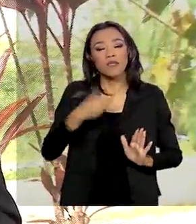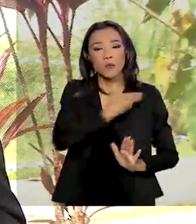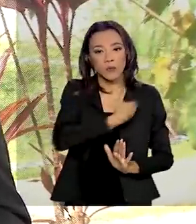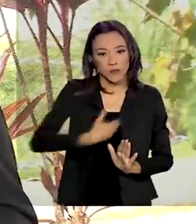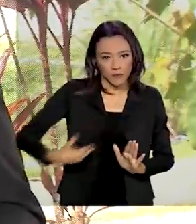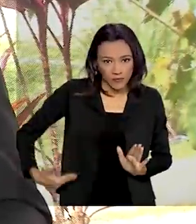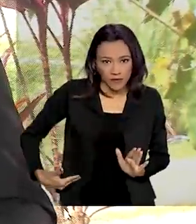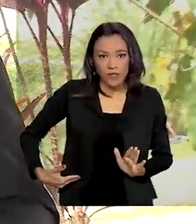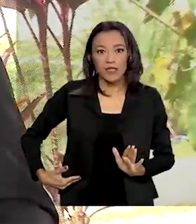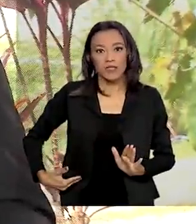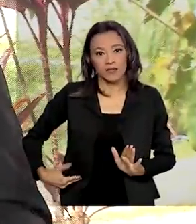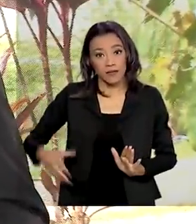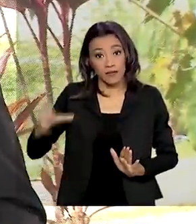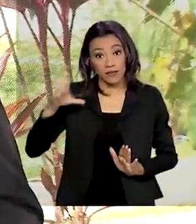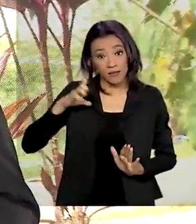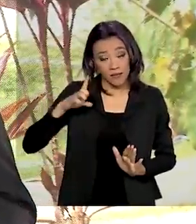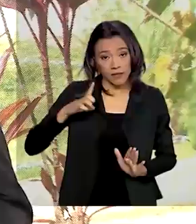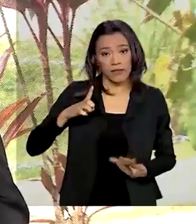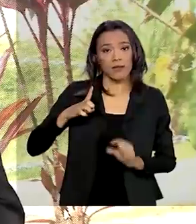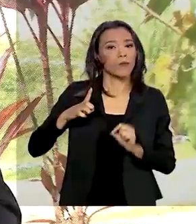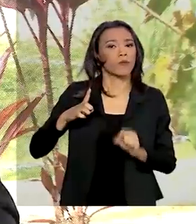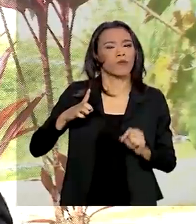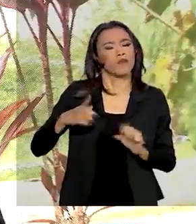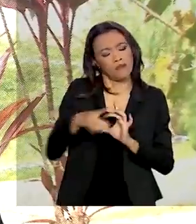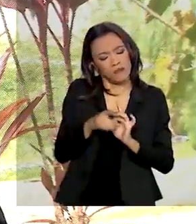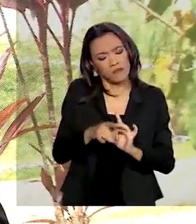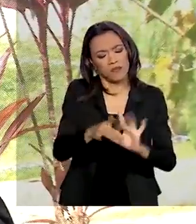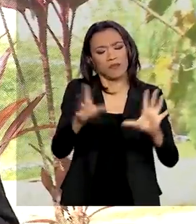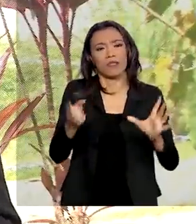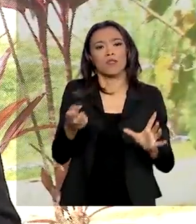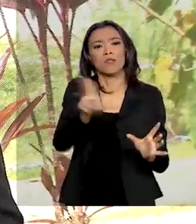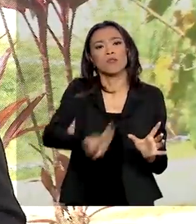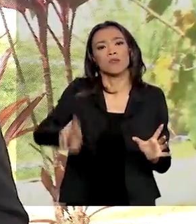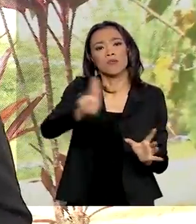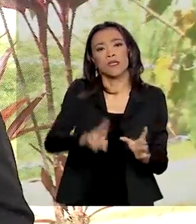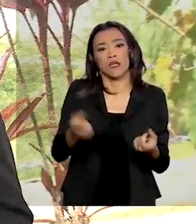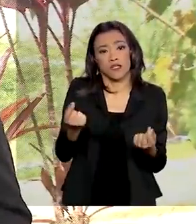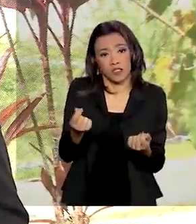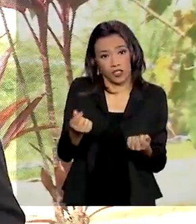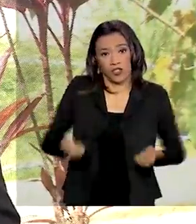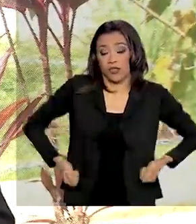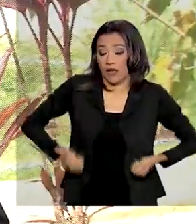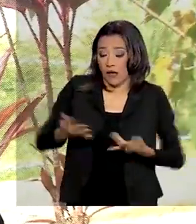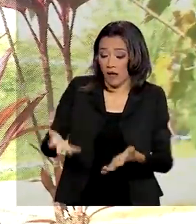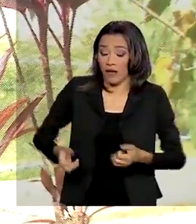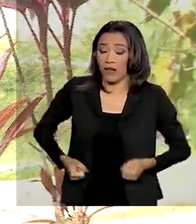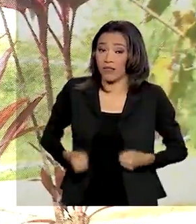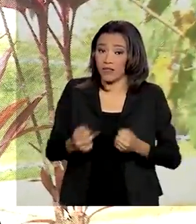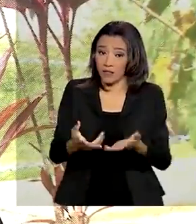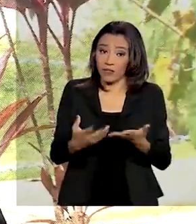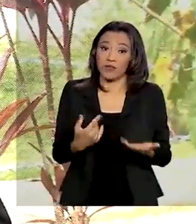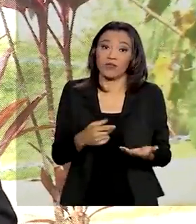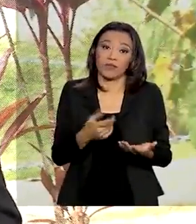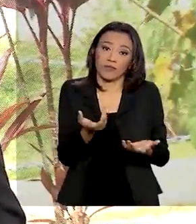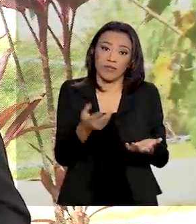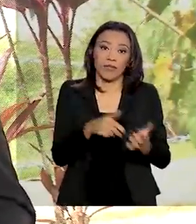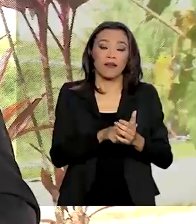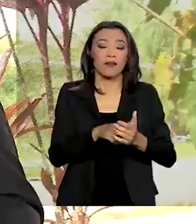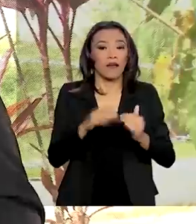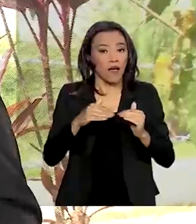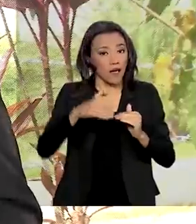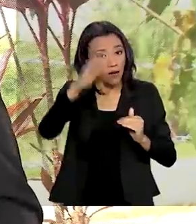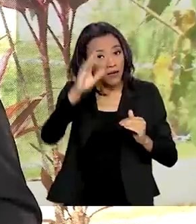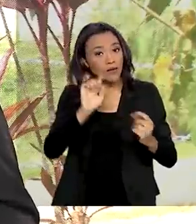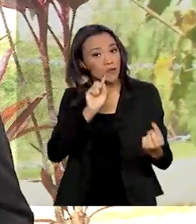tenha permissão de fazer gastos além do previsto na meta fiscal para este ano. E